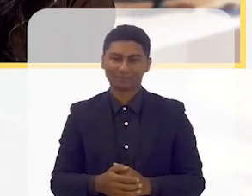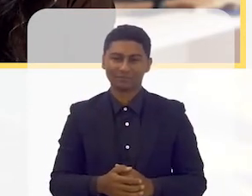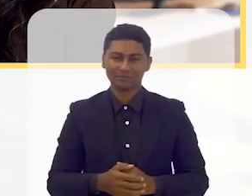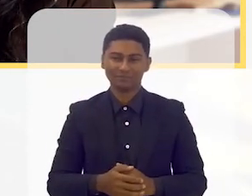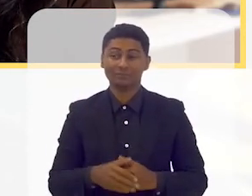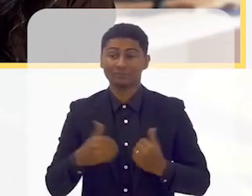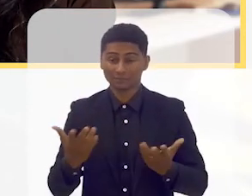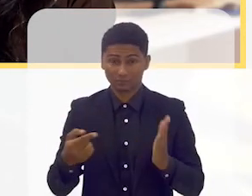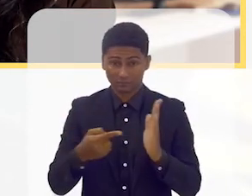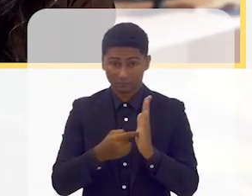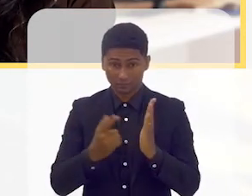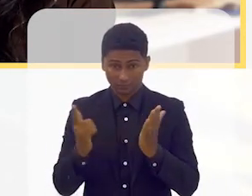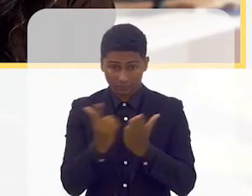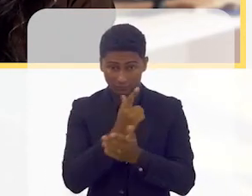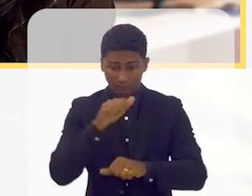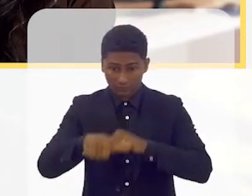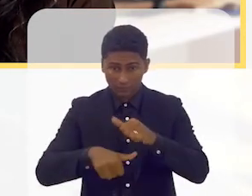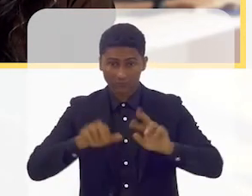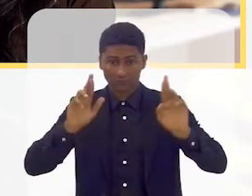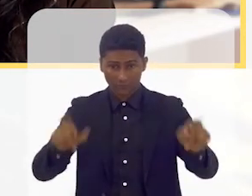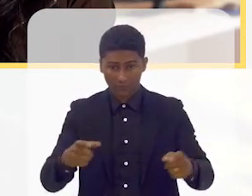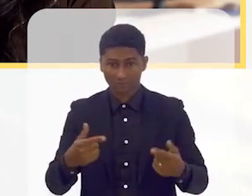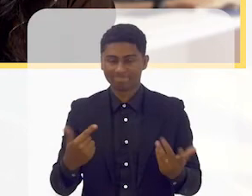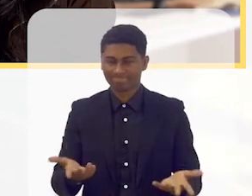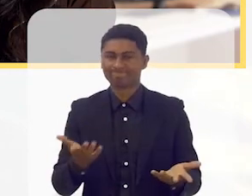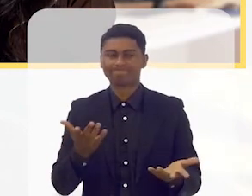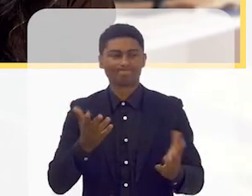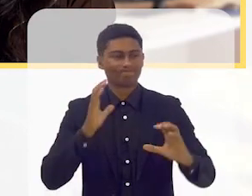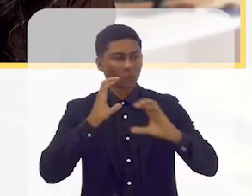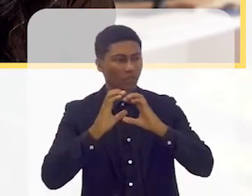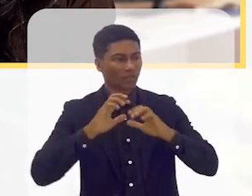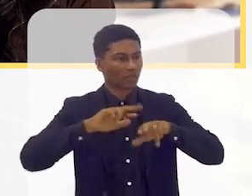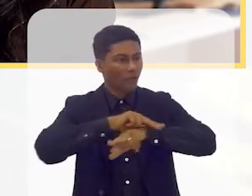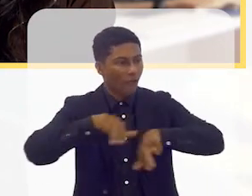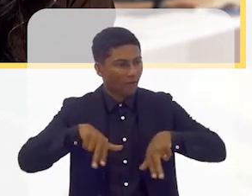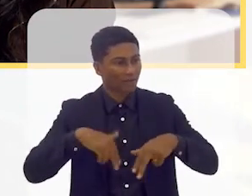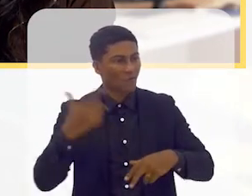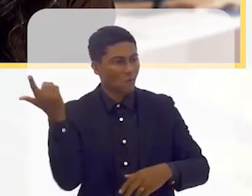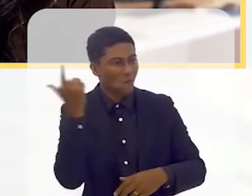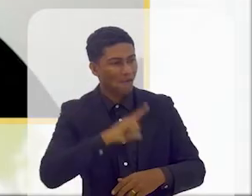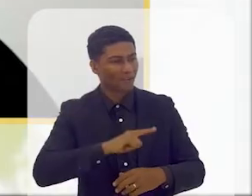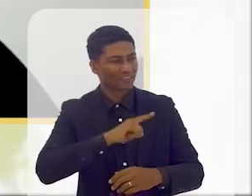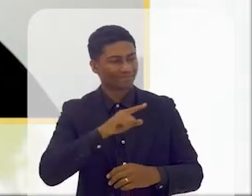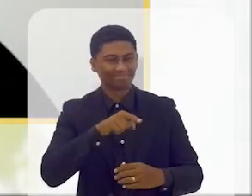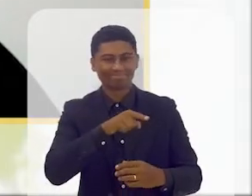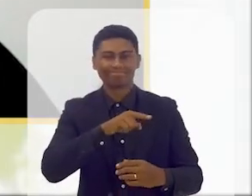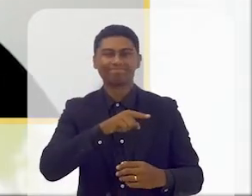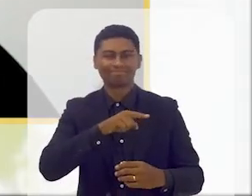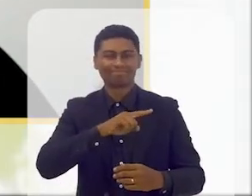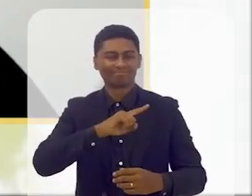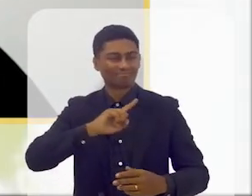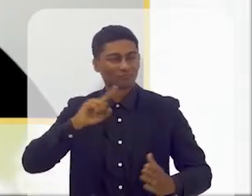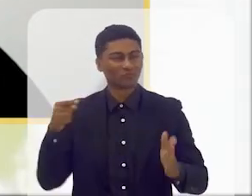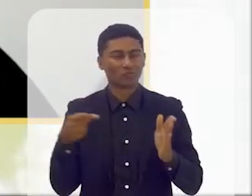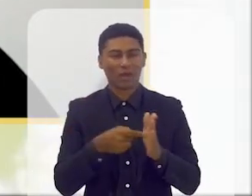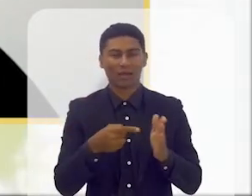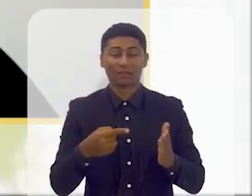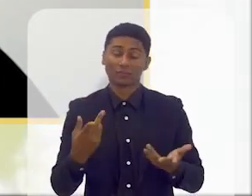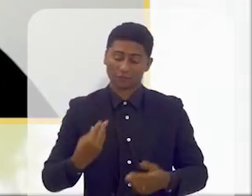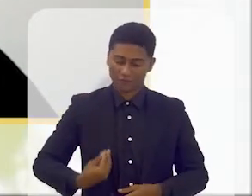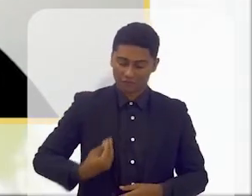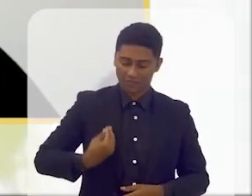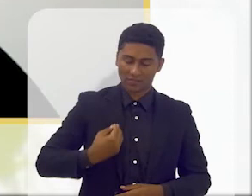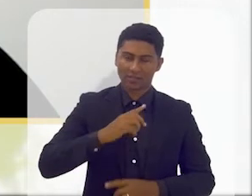e quando damos uma nova roupagem ao livro estamos a comunicar de formas diferentes e estamos a chegar eu costumo dizer que a vida se resume a